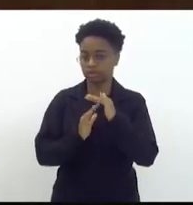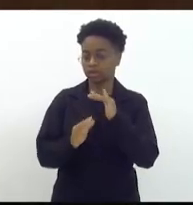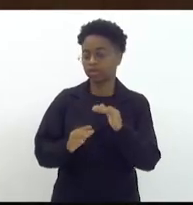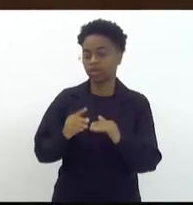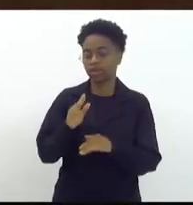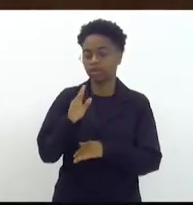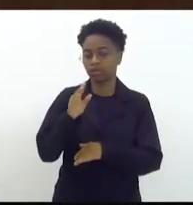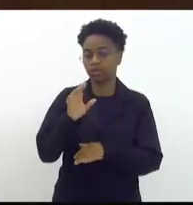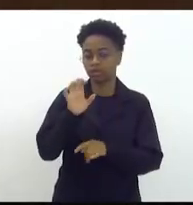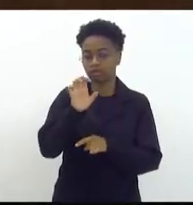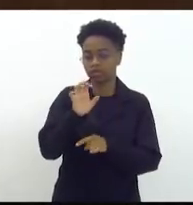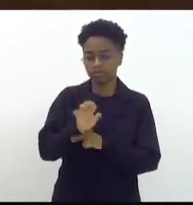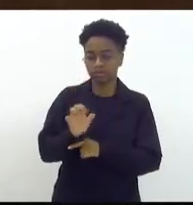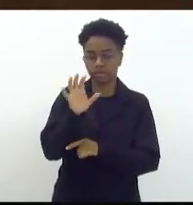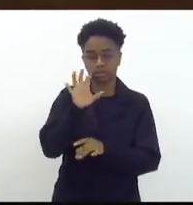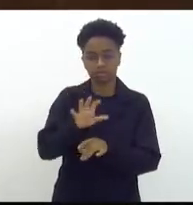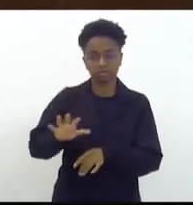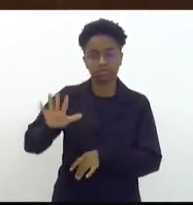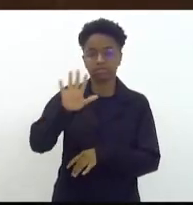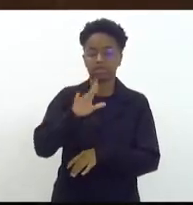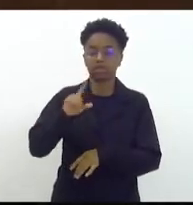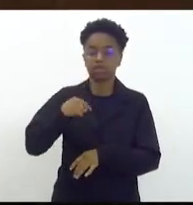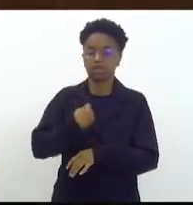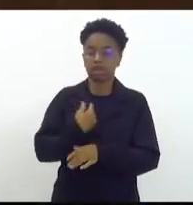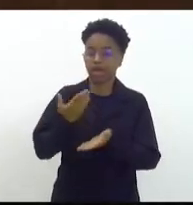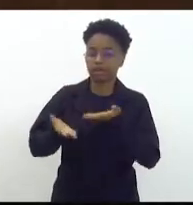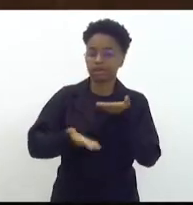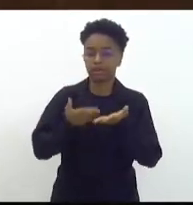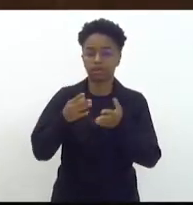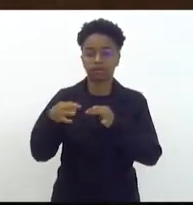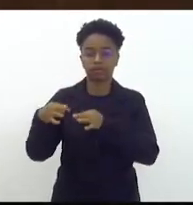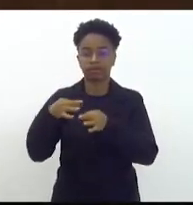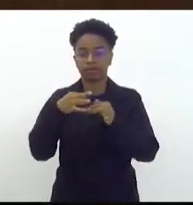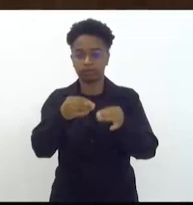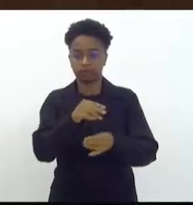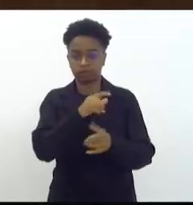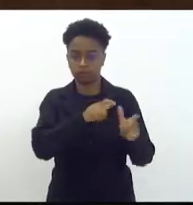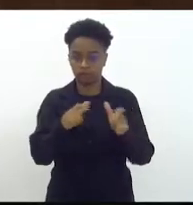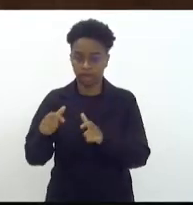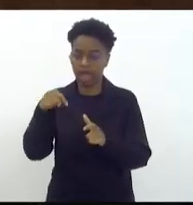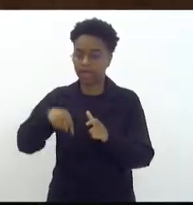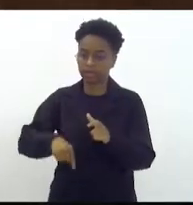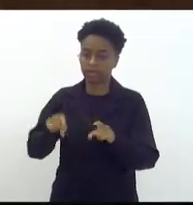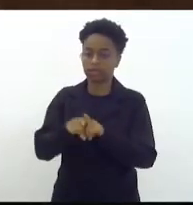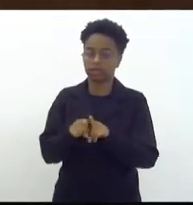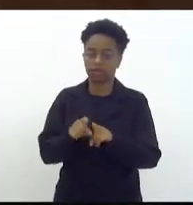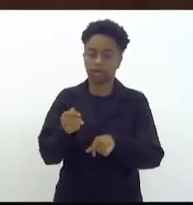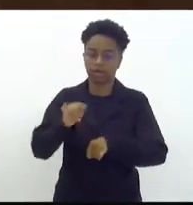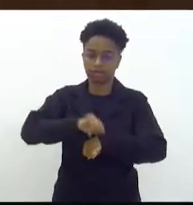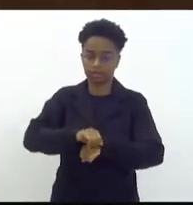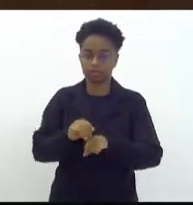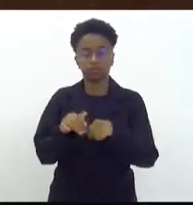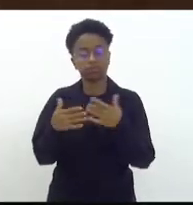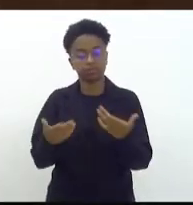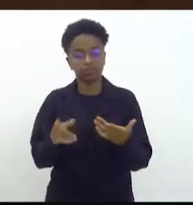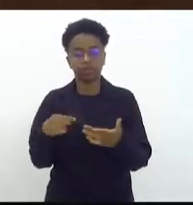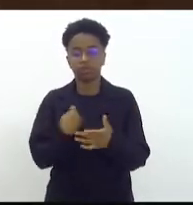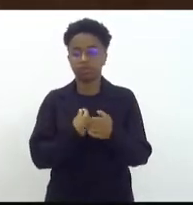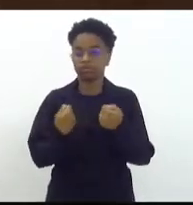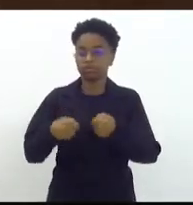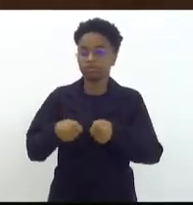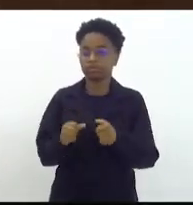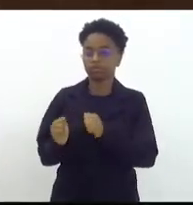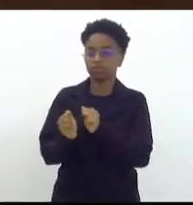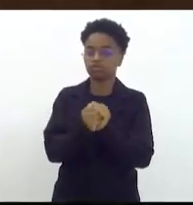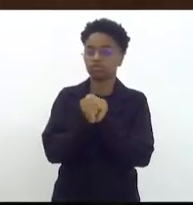Estado. A gente faz atendimentos no norte, no noroeste do Estado, aqui no centro do Rio. Então, vamos juntos, todos e todas,